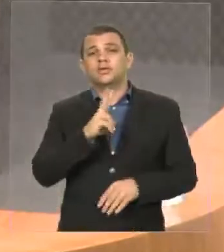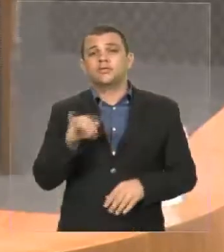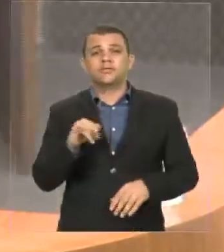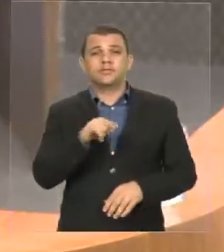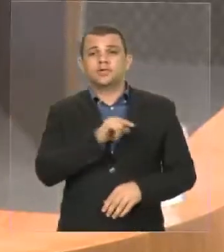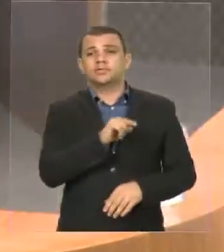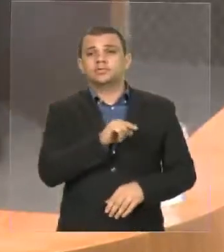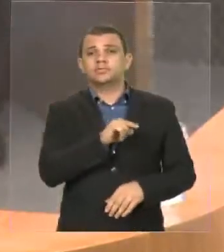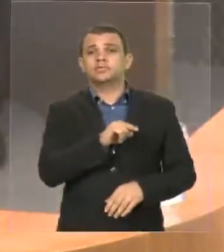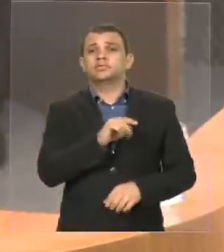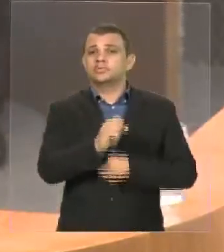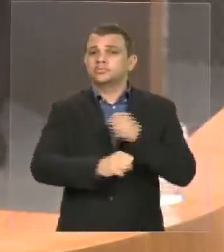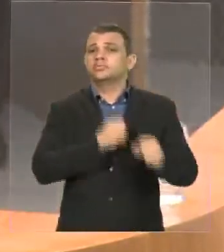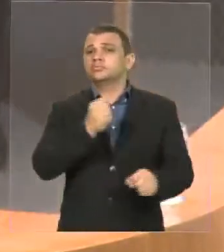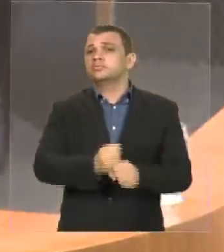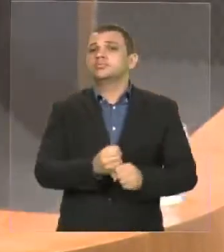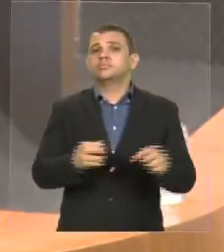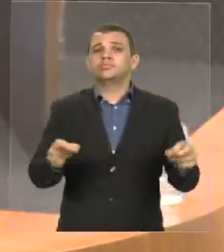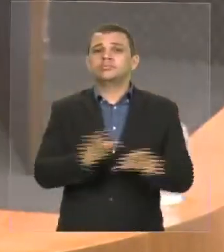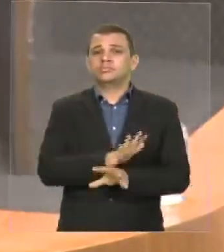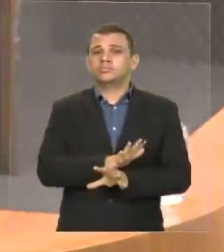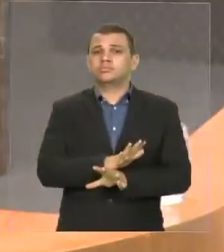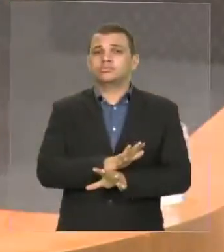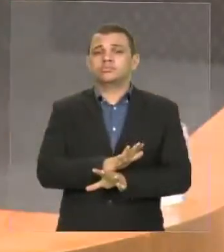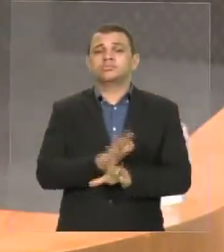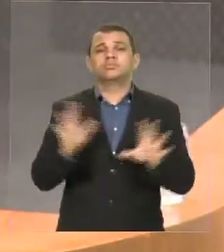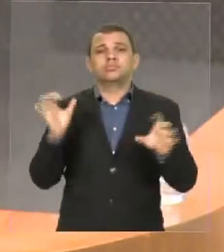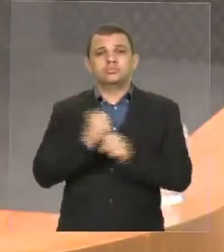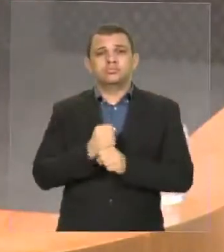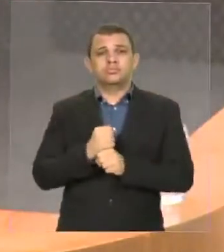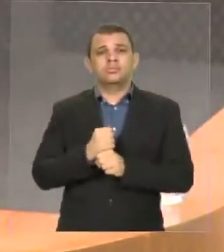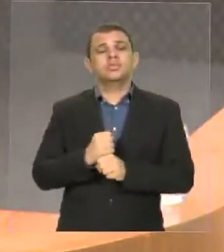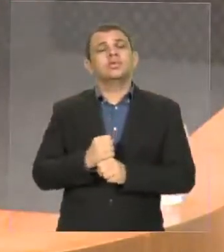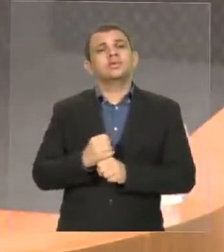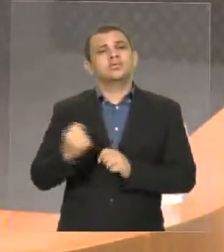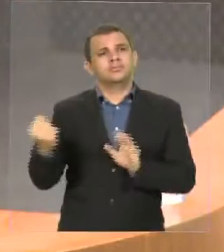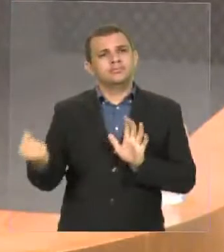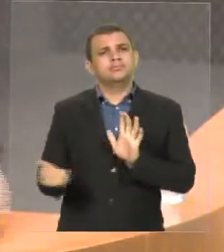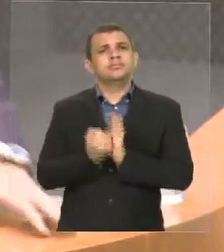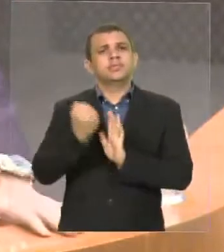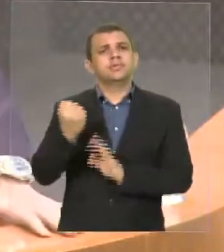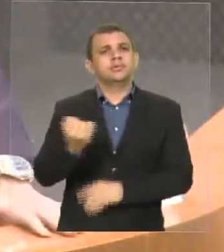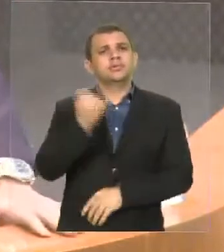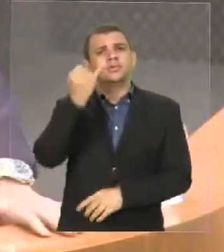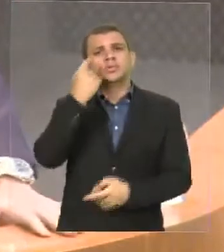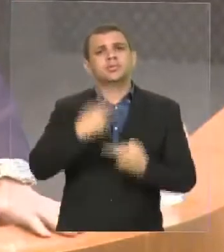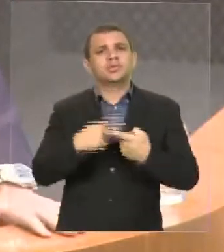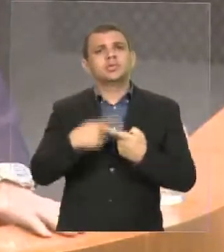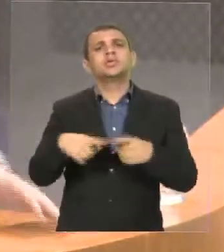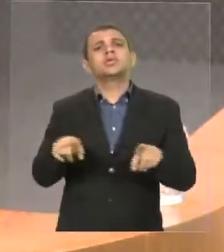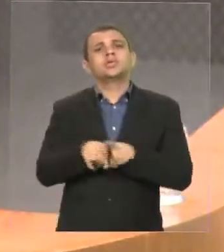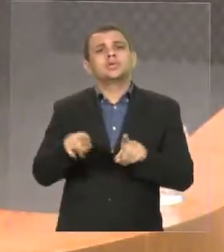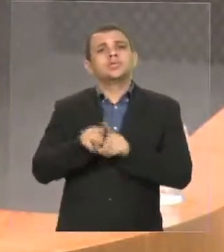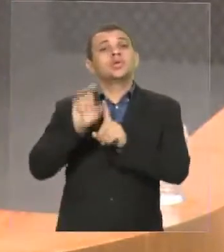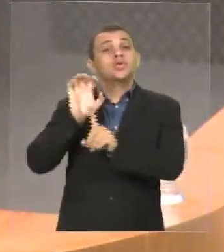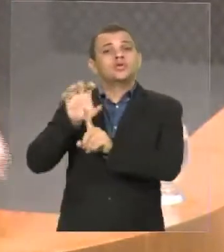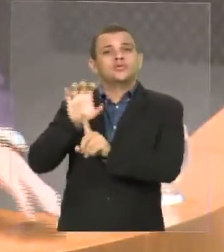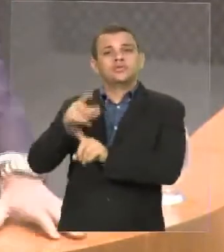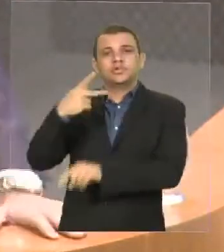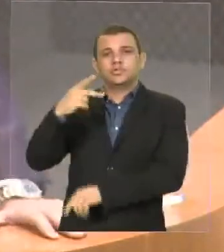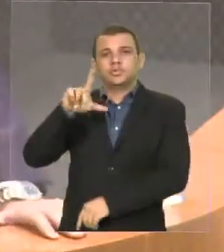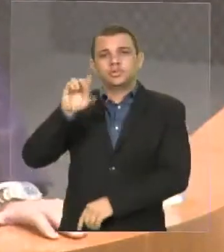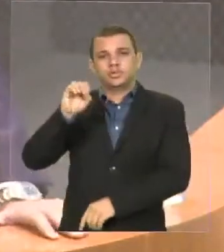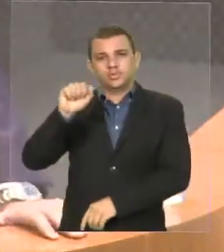este ano. E isso impactaria certamente também, muito provavelmente, no Pelô do ano que vem, certamente.